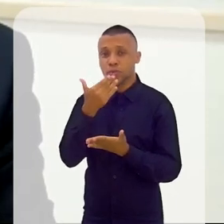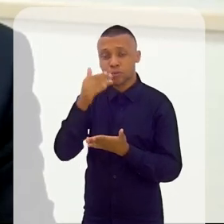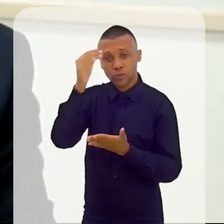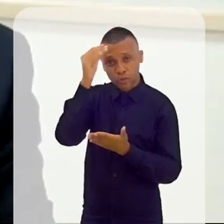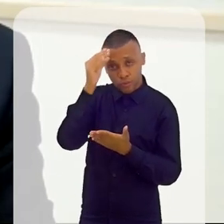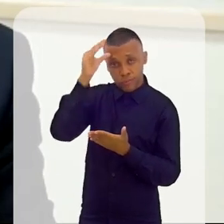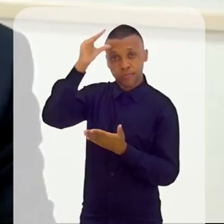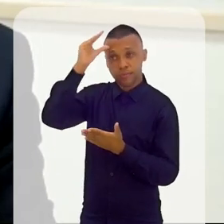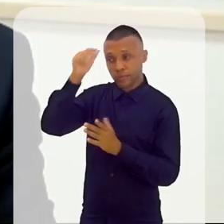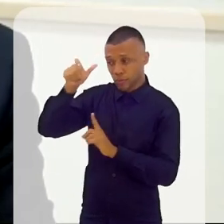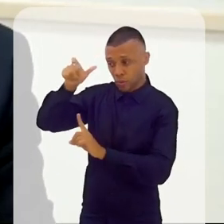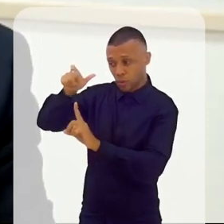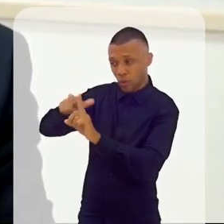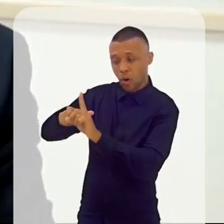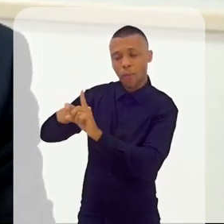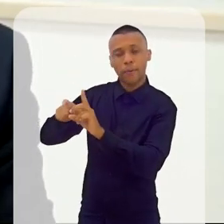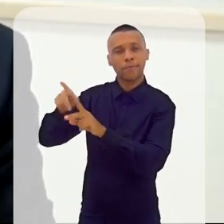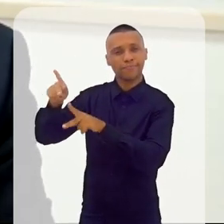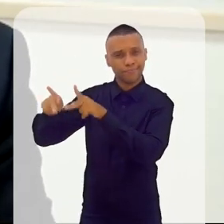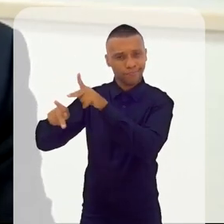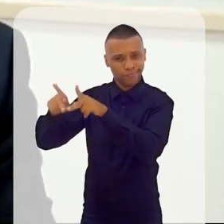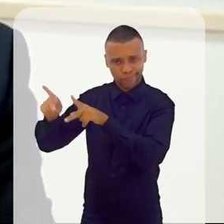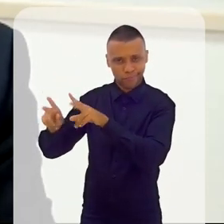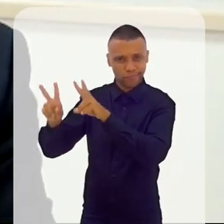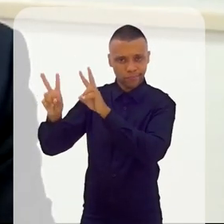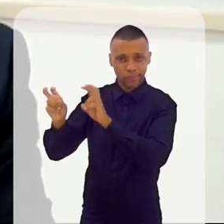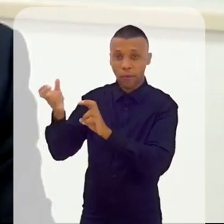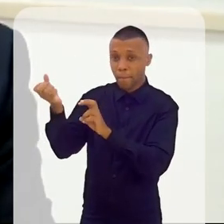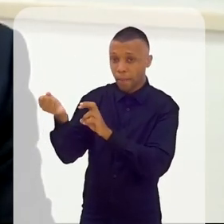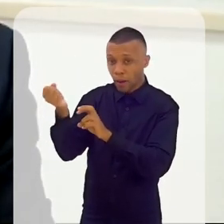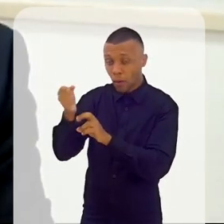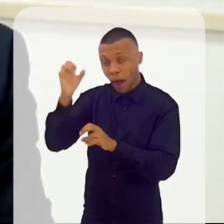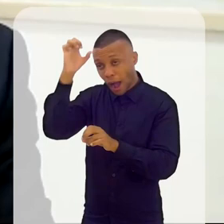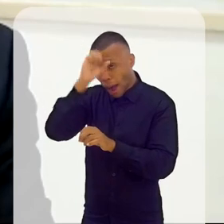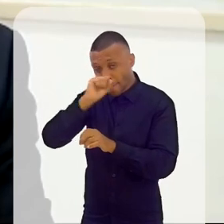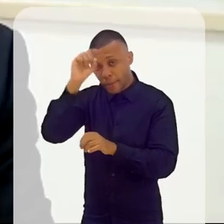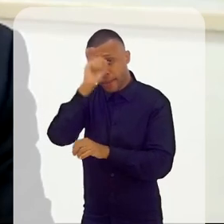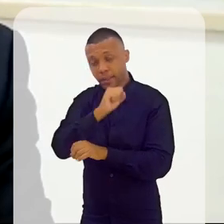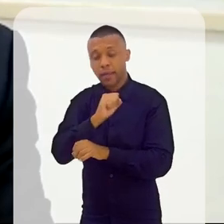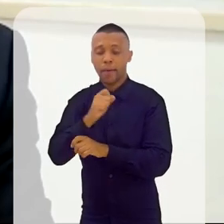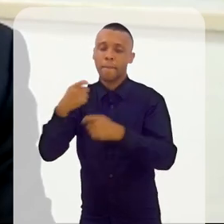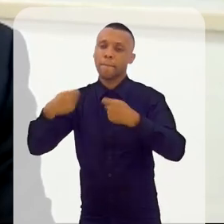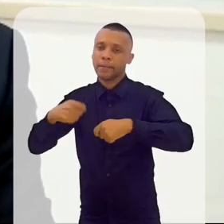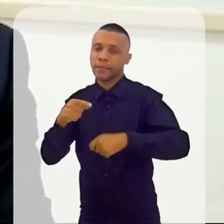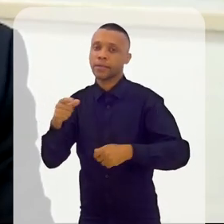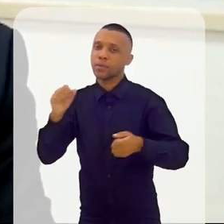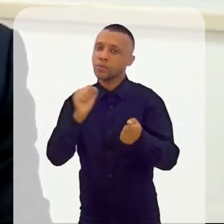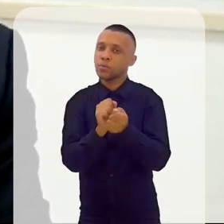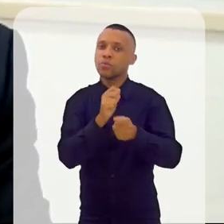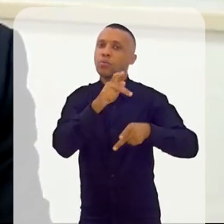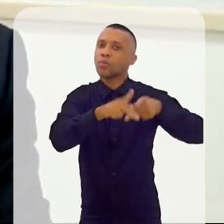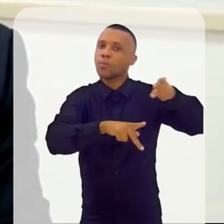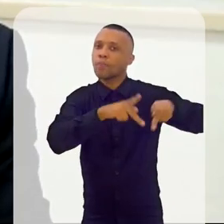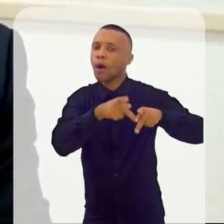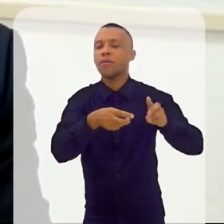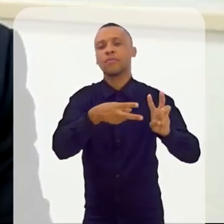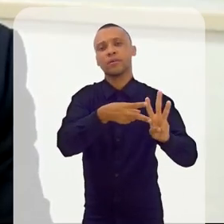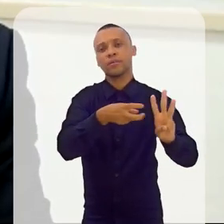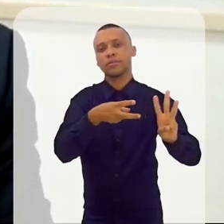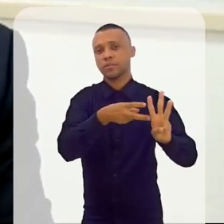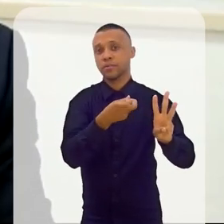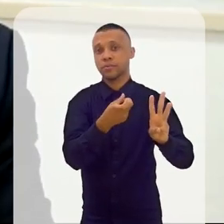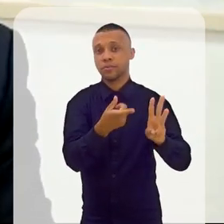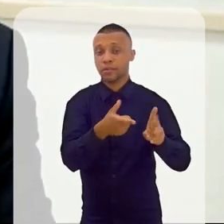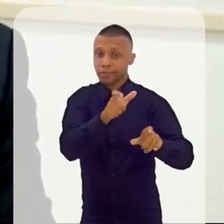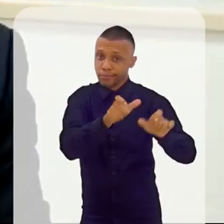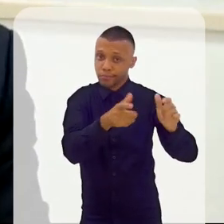o homem branco, dito civilizado, poderia aprender muito com os povos indígenas, os povos que habitam a